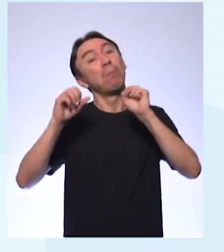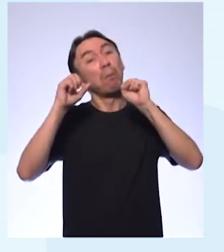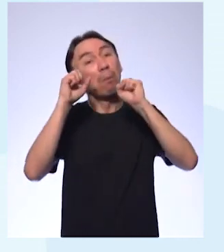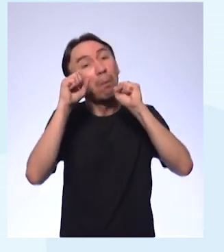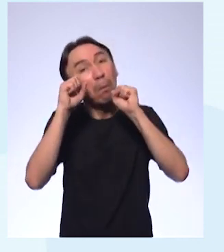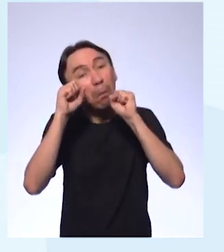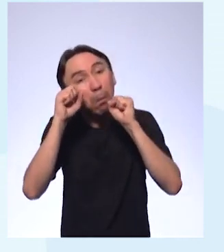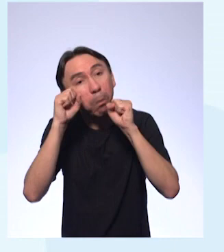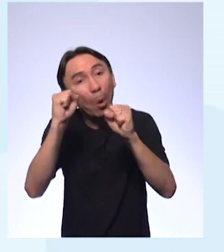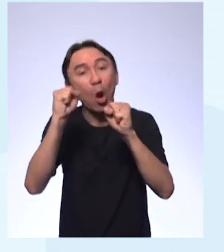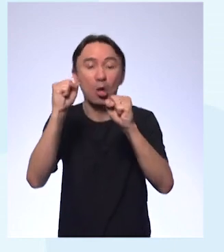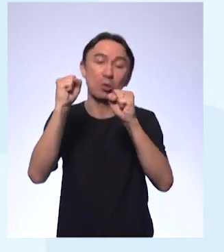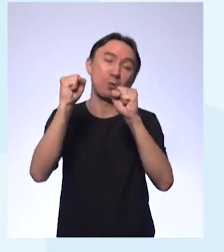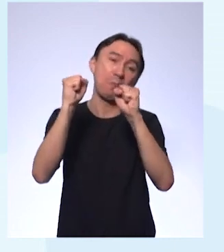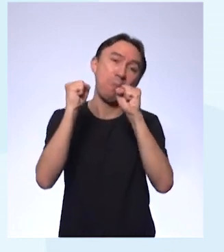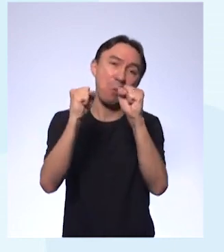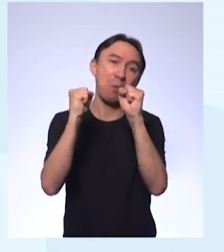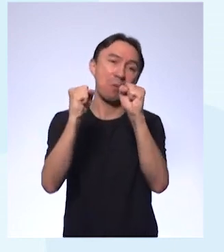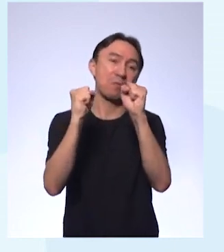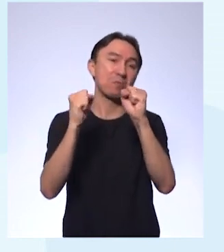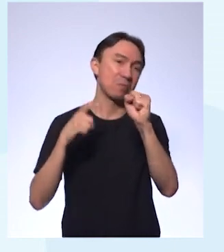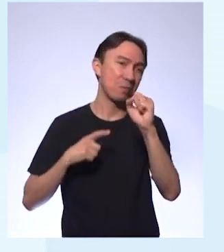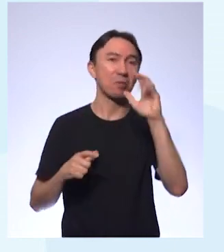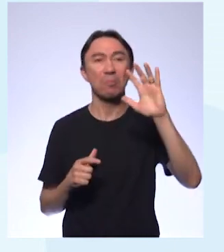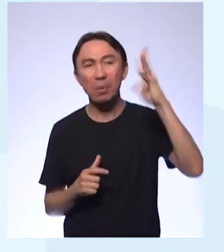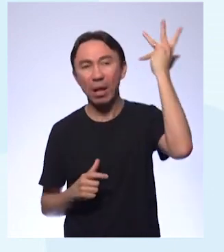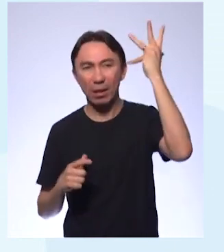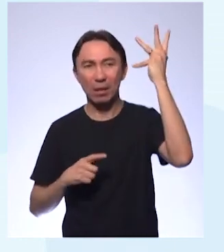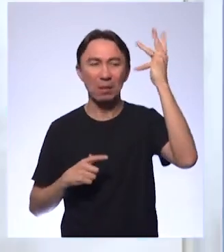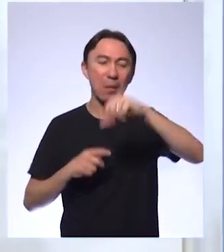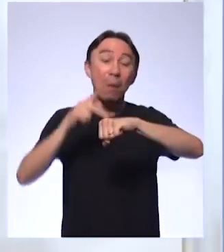tenha acontecido. O meteoro caindo, levantando a onda.